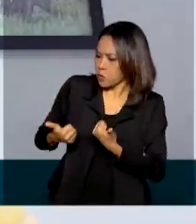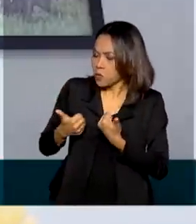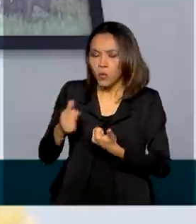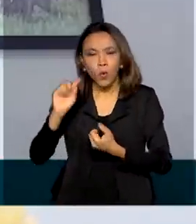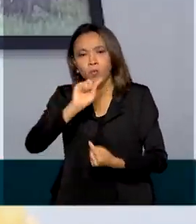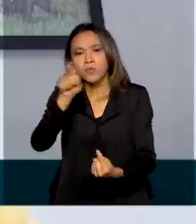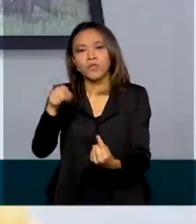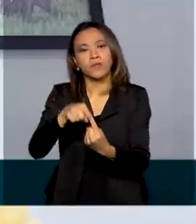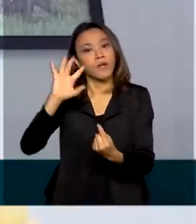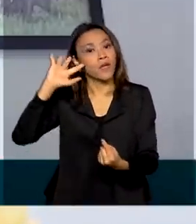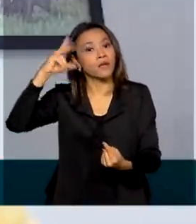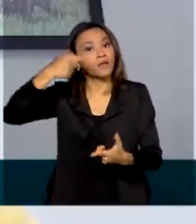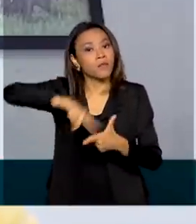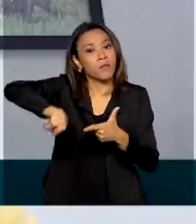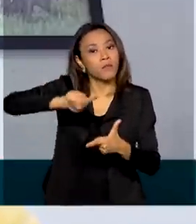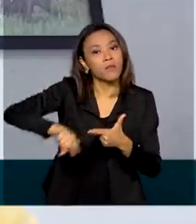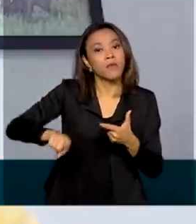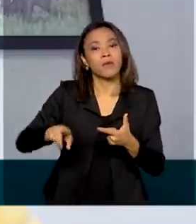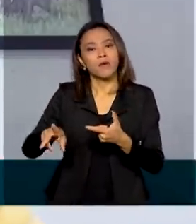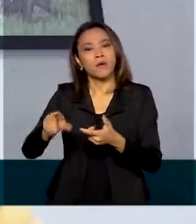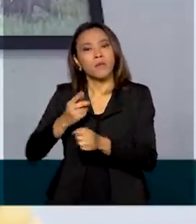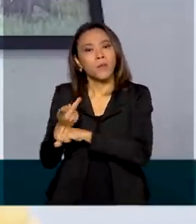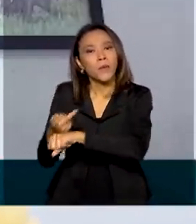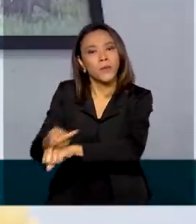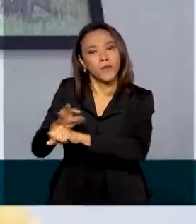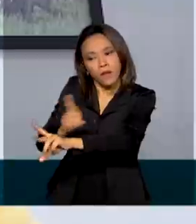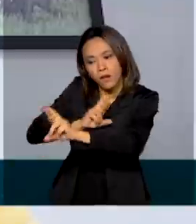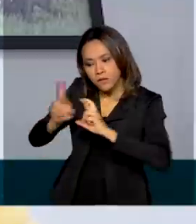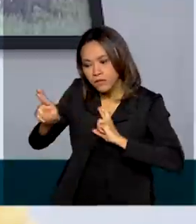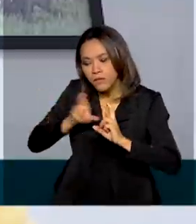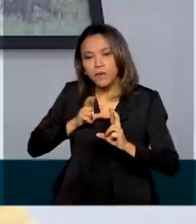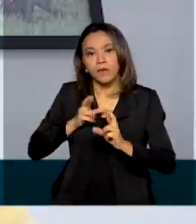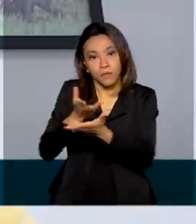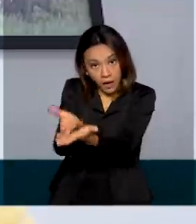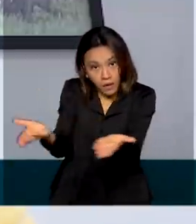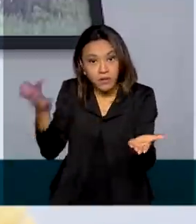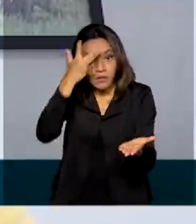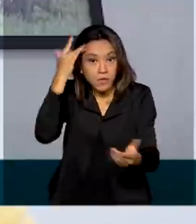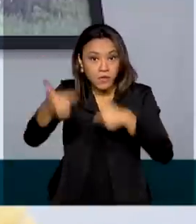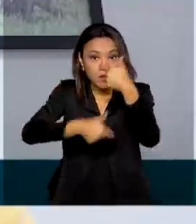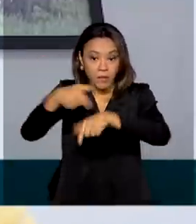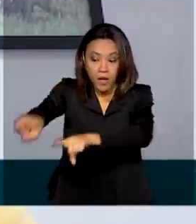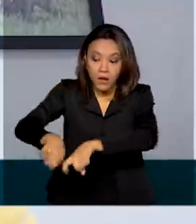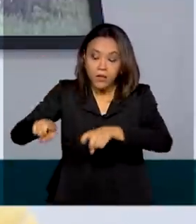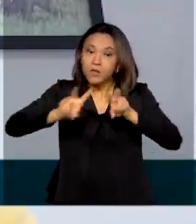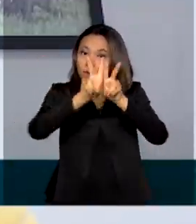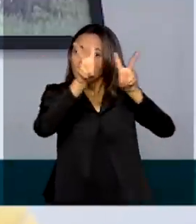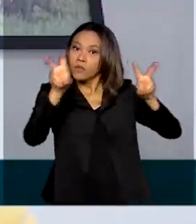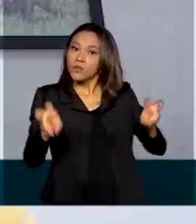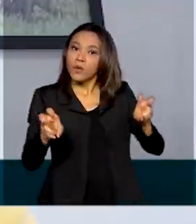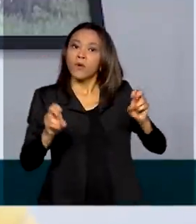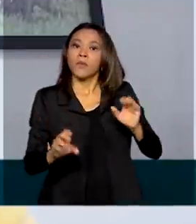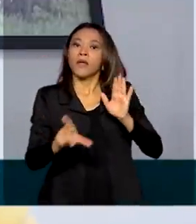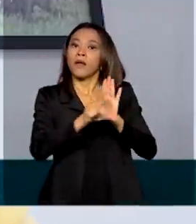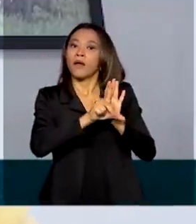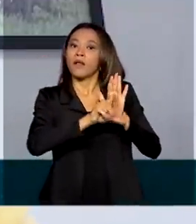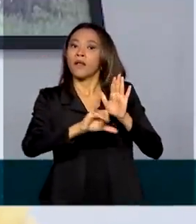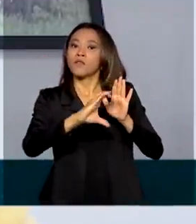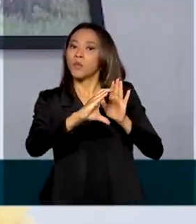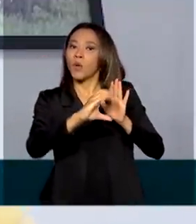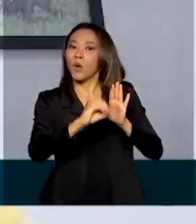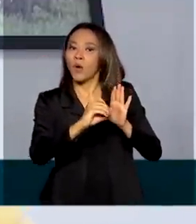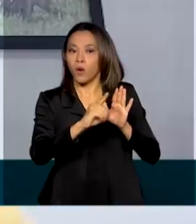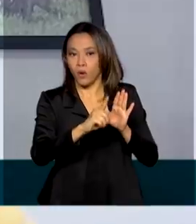soluções e respostas para os produtores rurais para a questão do código ambiental. Então, a questão de